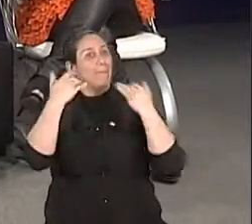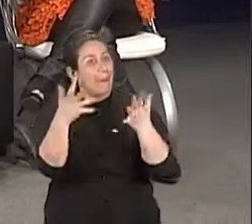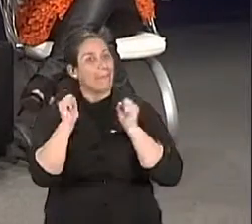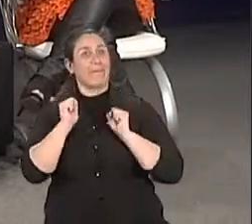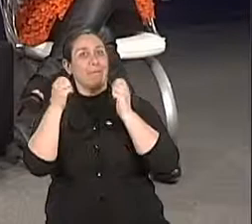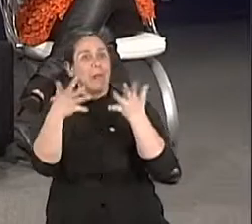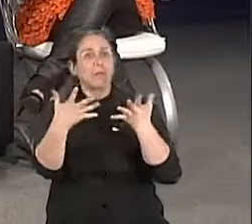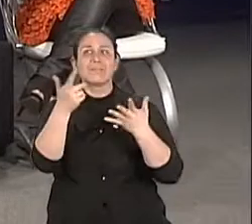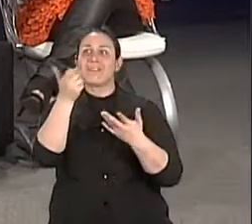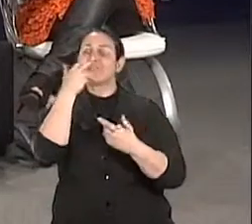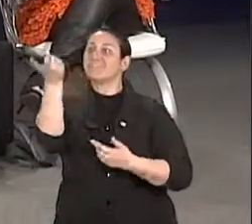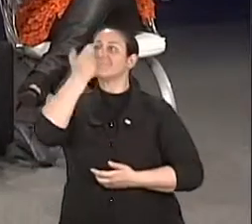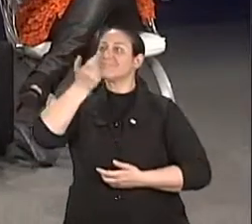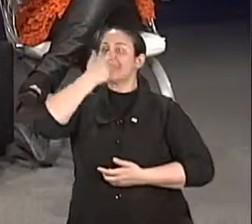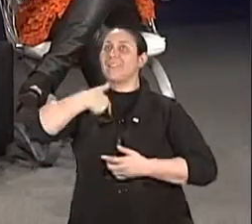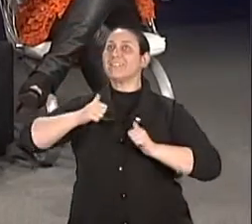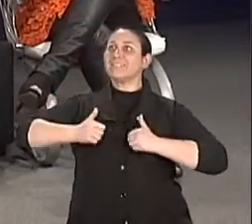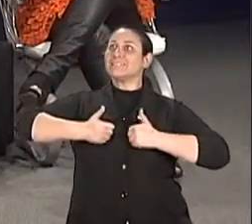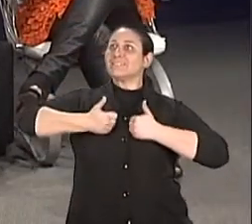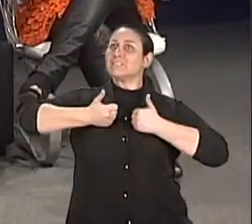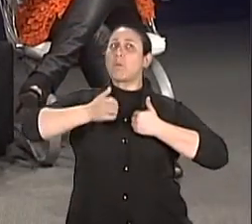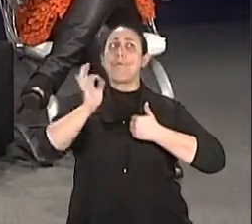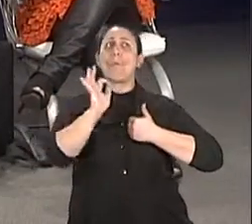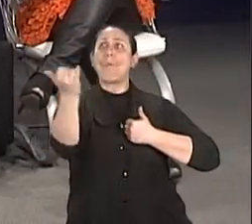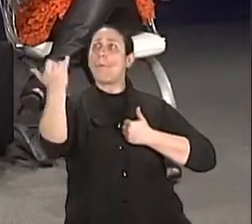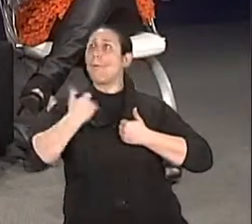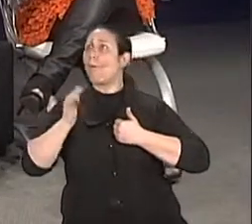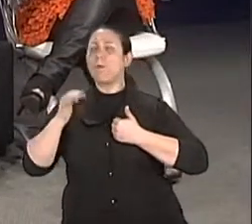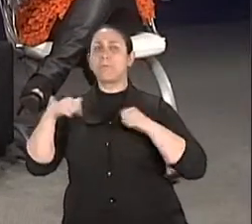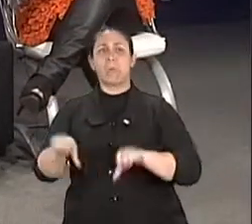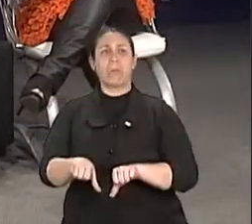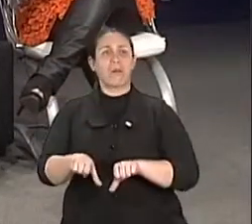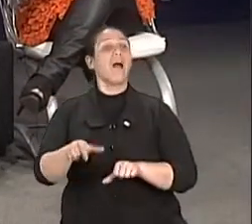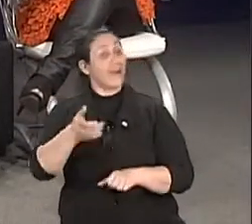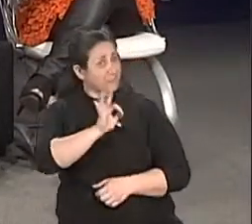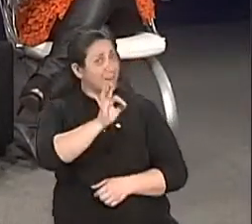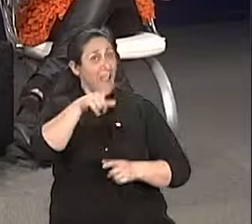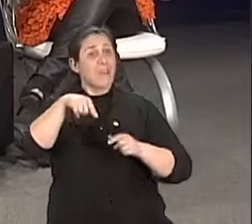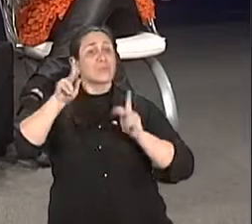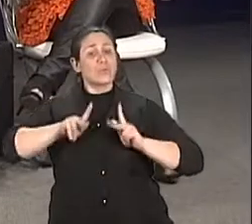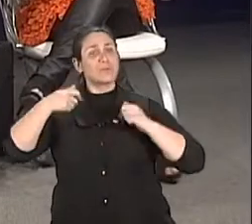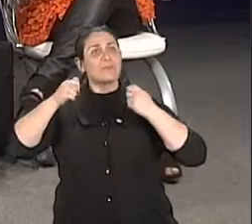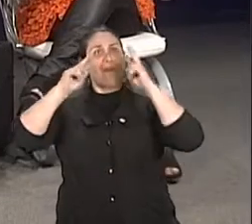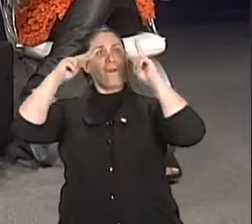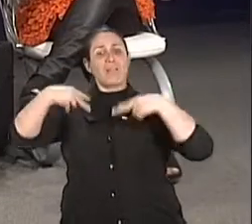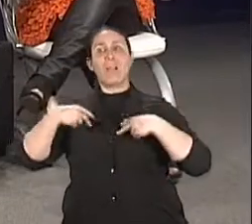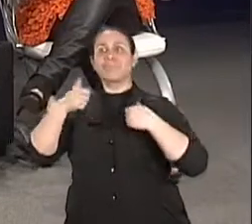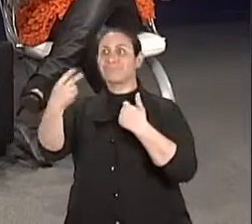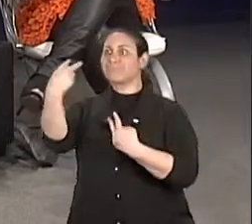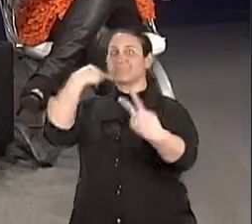né? É uma carga. É uma carga que as pessoas não aguentam. Claro. E daí que começa o